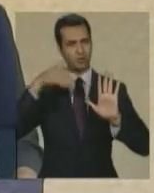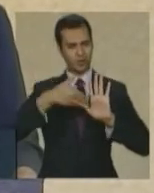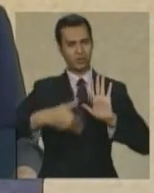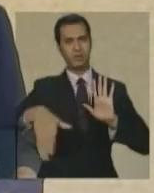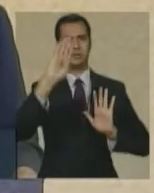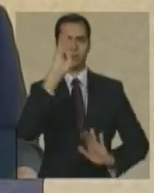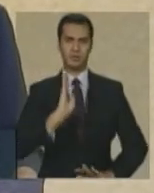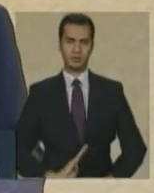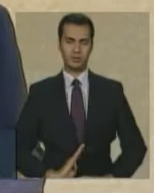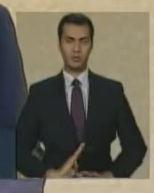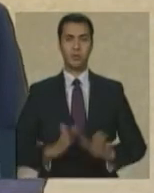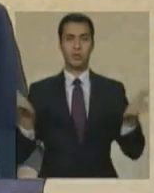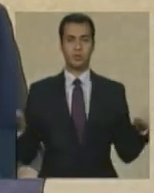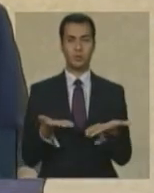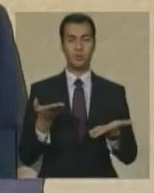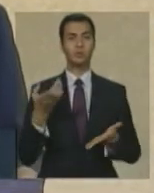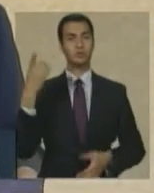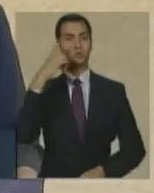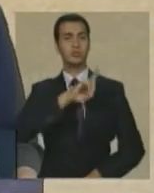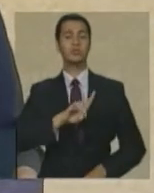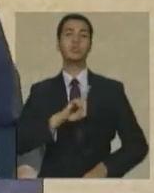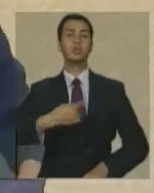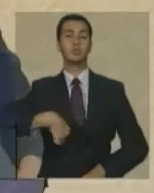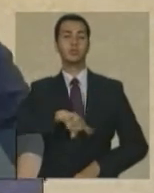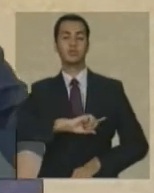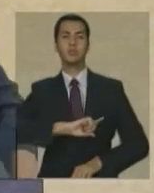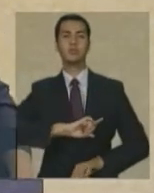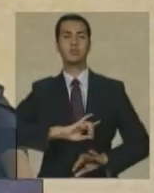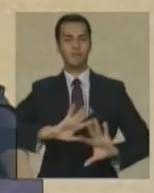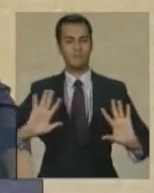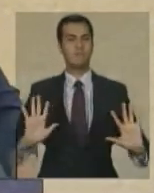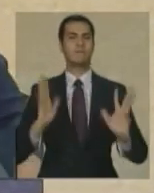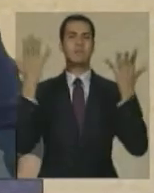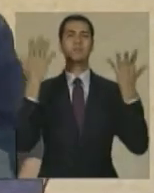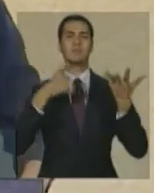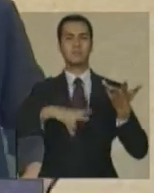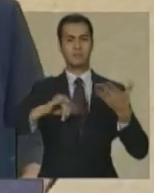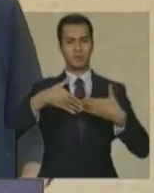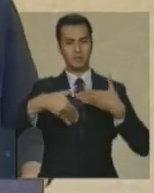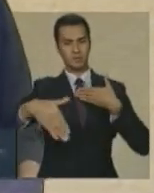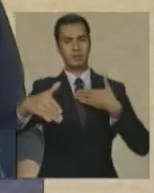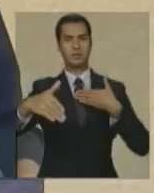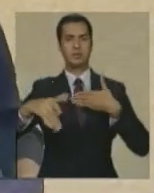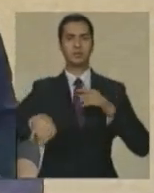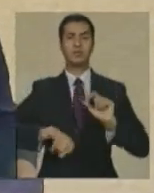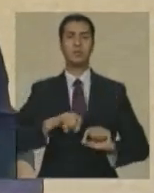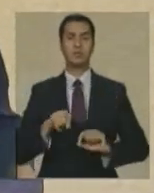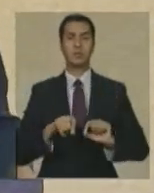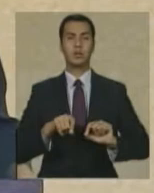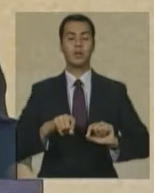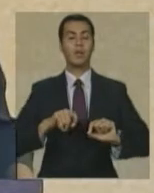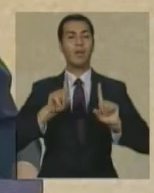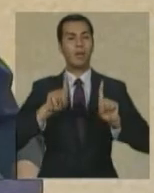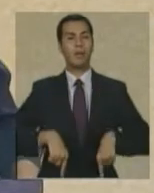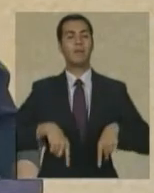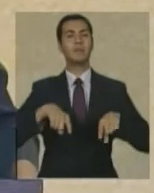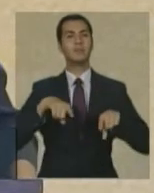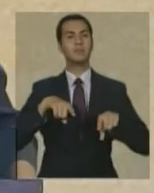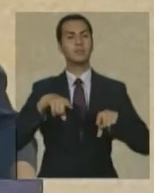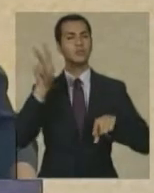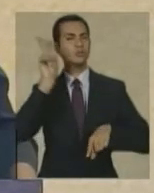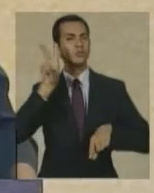comemoramos e a partir de agora iremos comemorar a transparência e